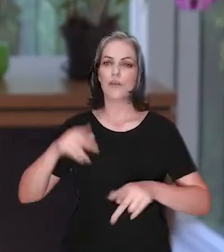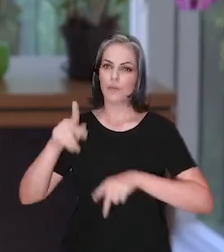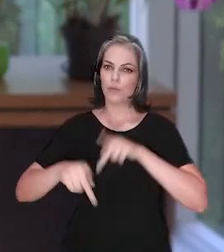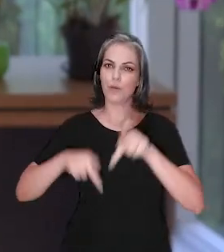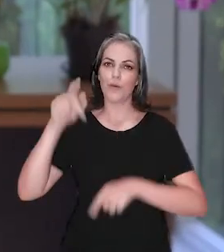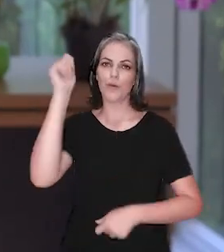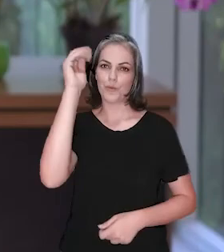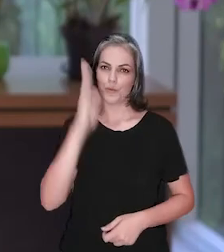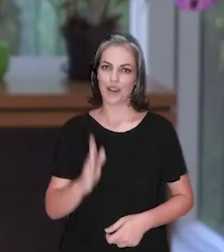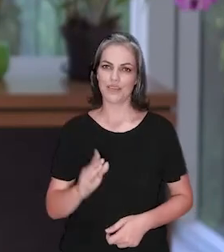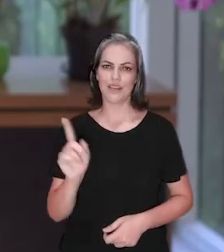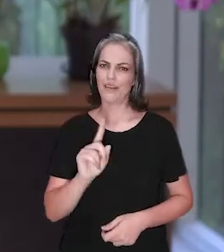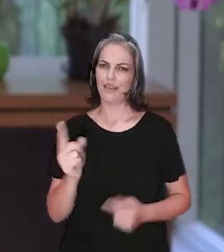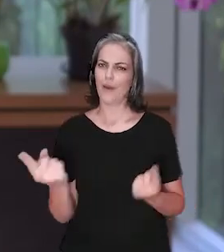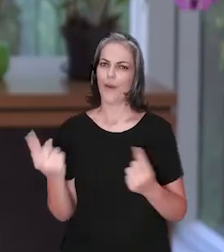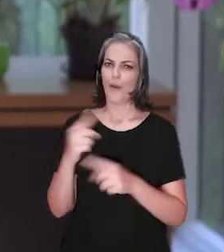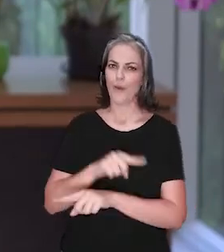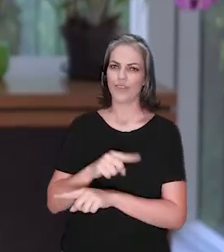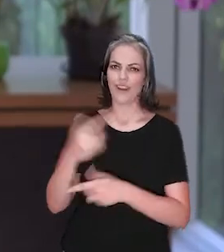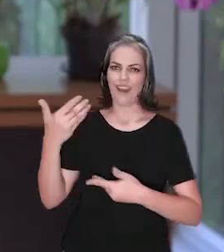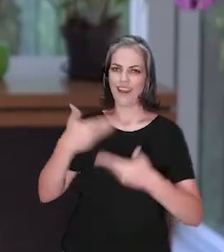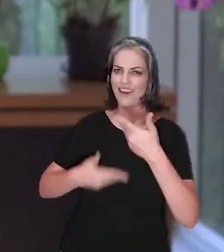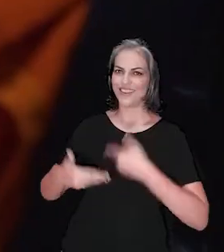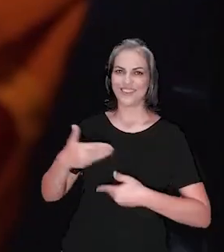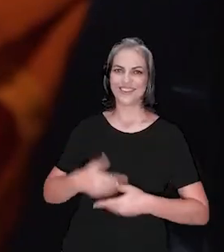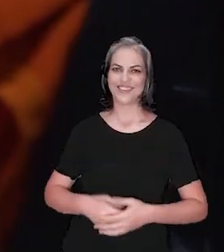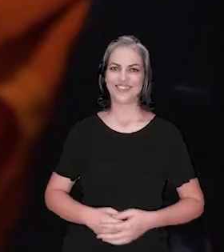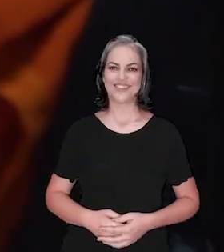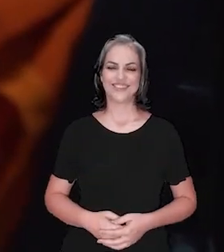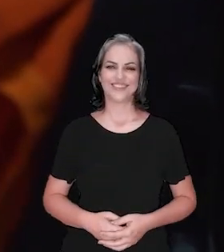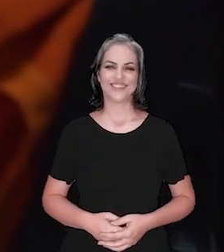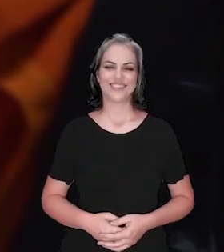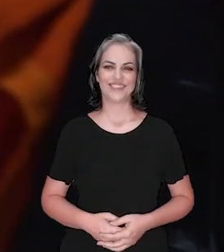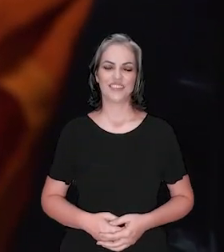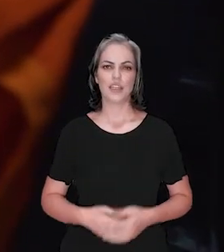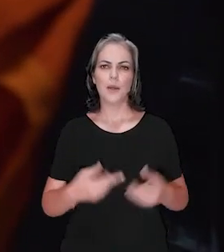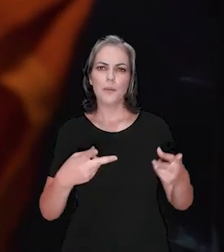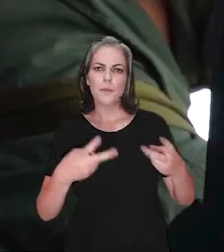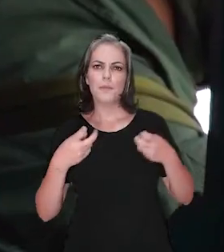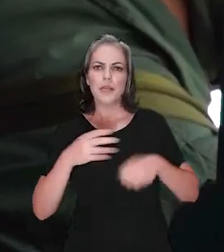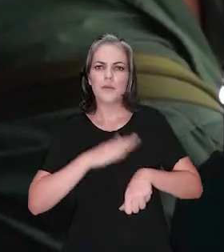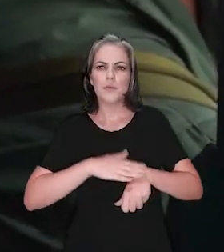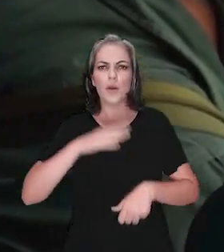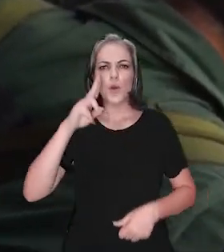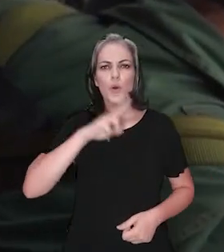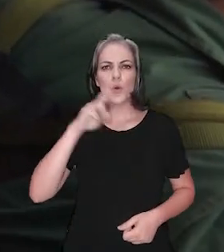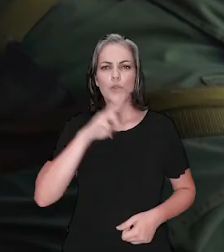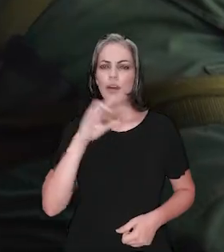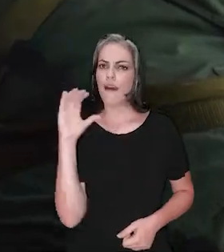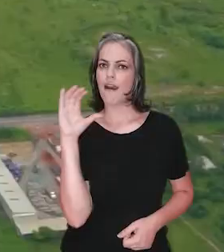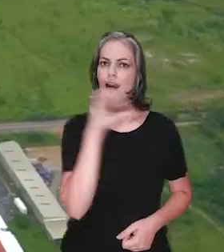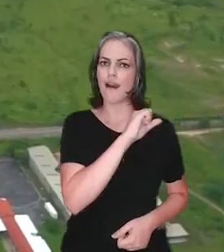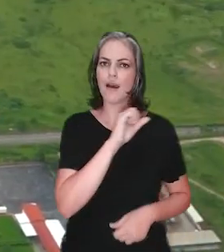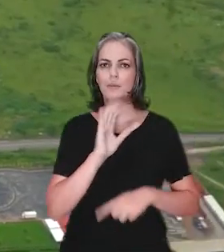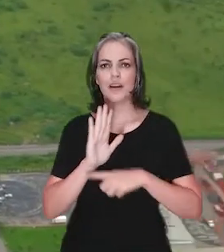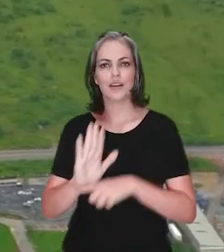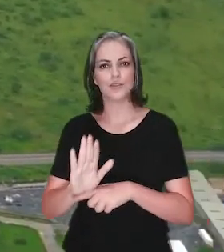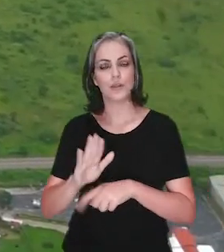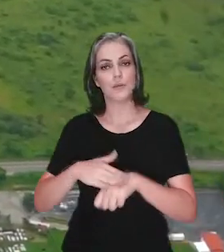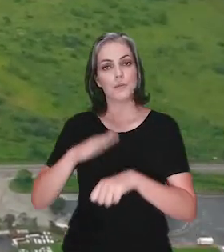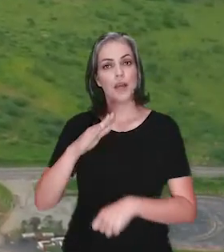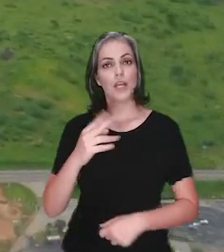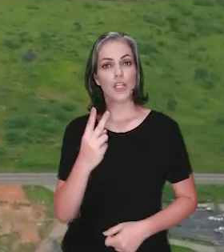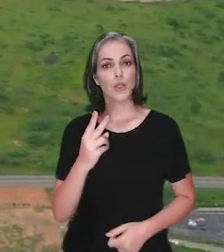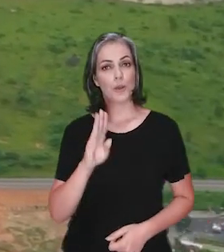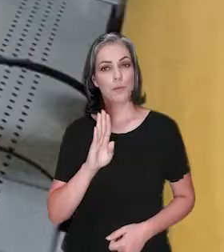bem ao povo brasileiro e não ser servido por ele. O reconhecimento de situações de emergência foi ágil e foram repassados